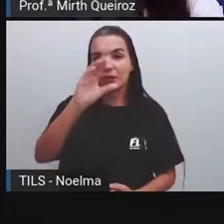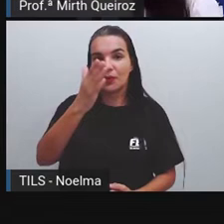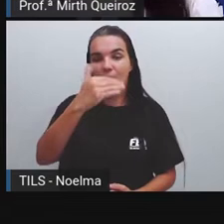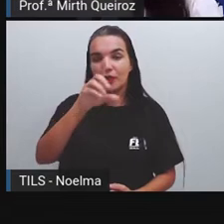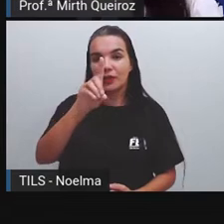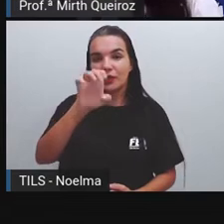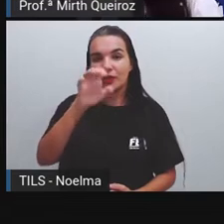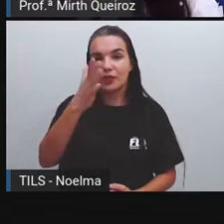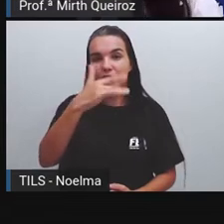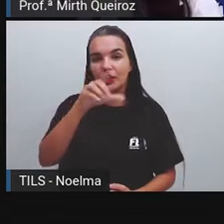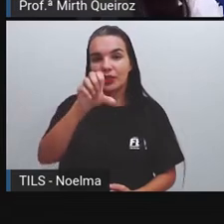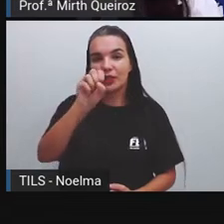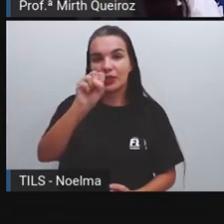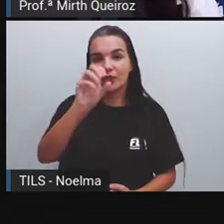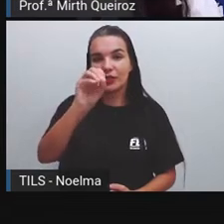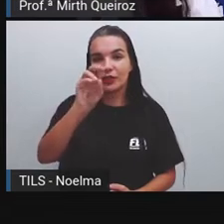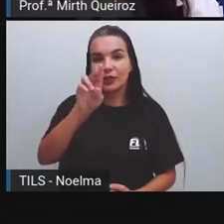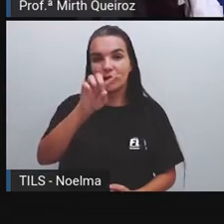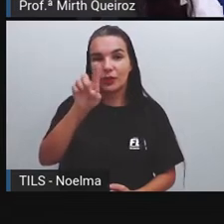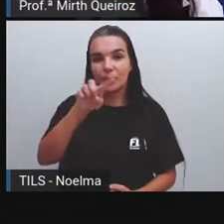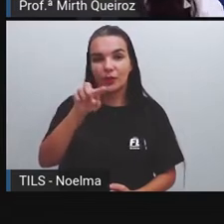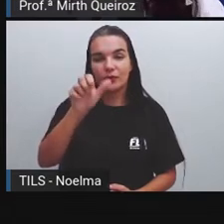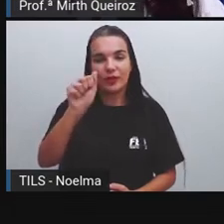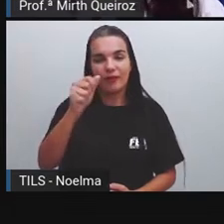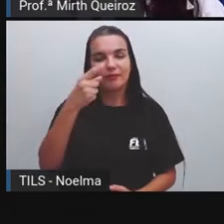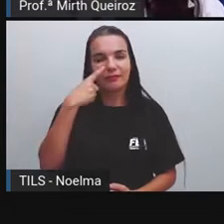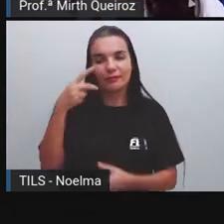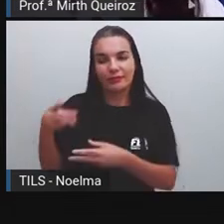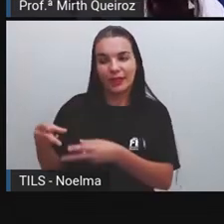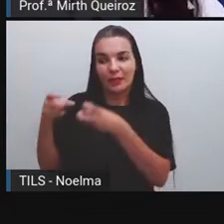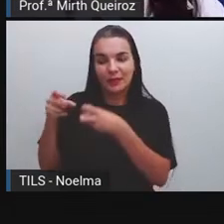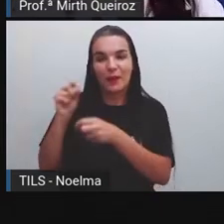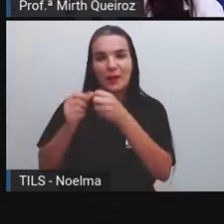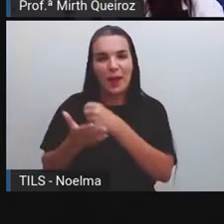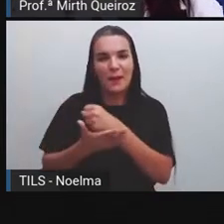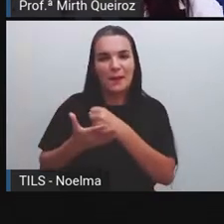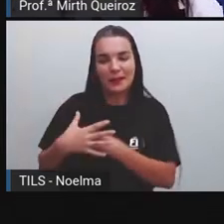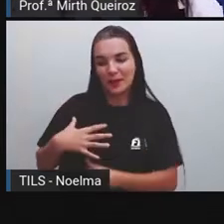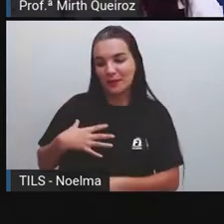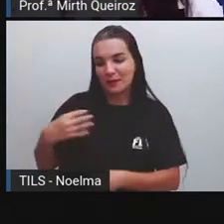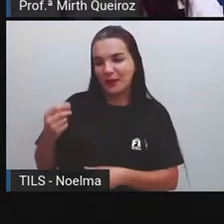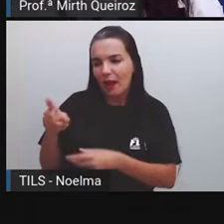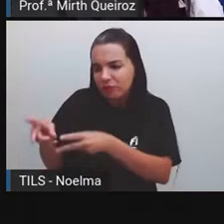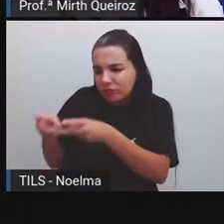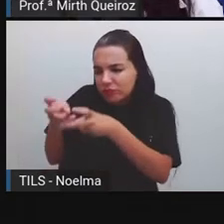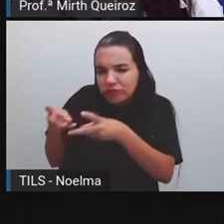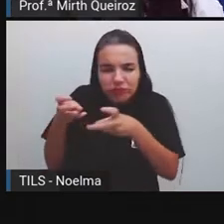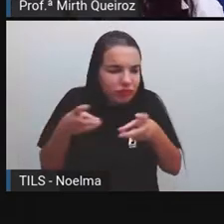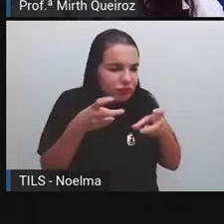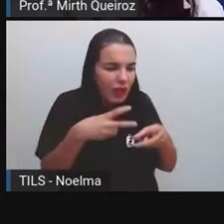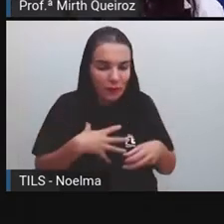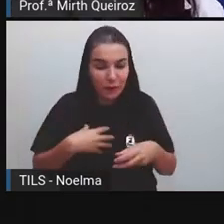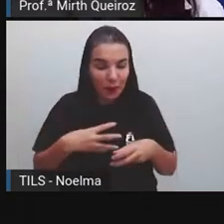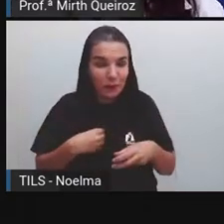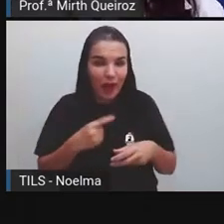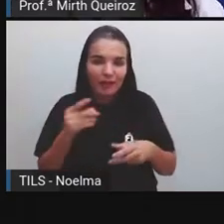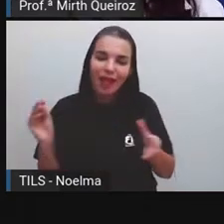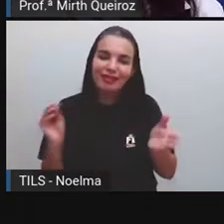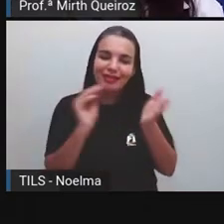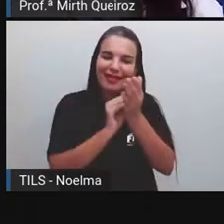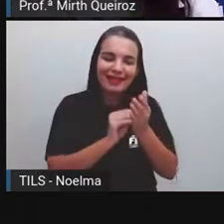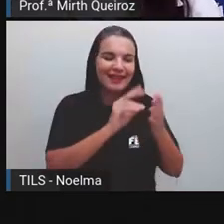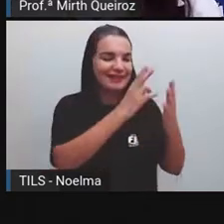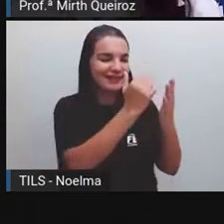com base ali na observação até mesmo dos filhos dele, né? Você sabe a diferença